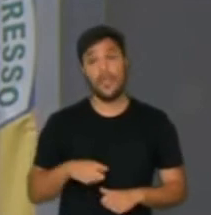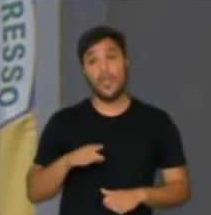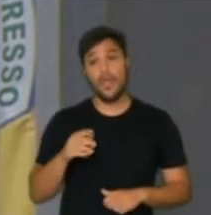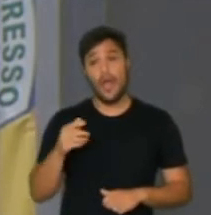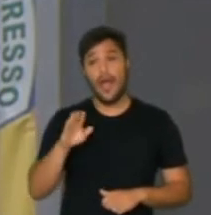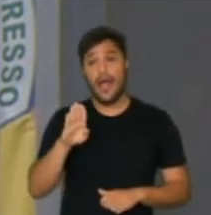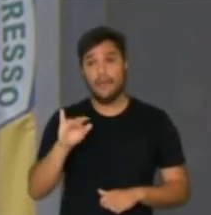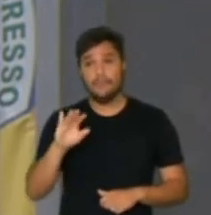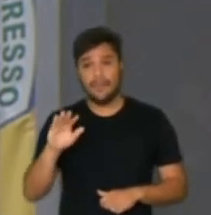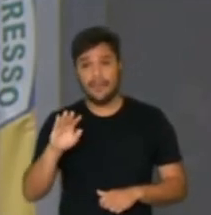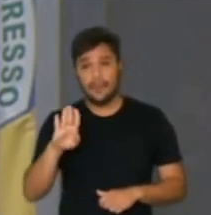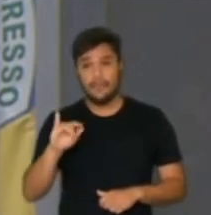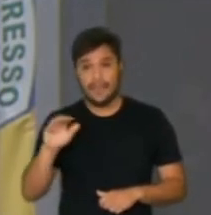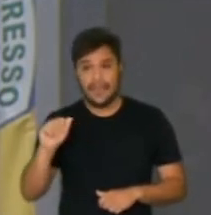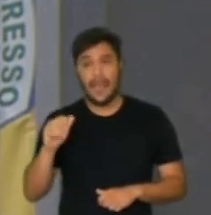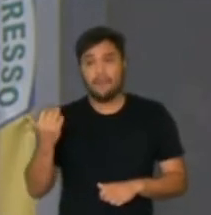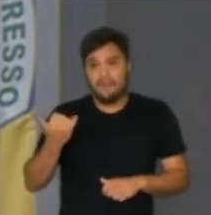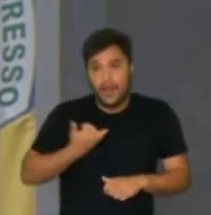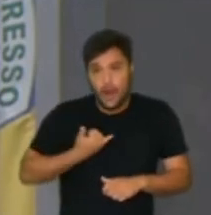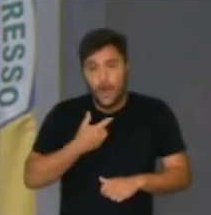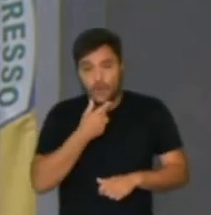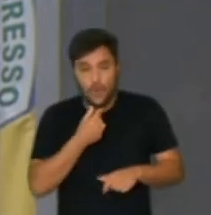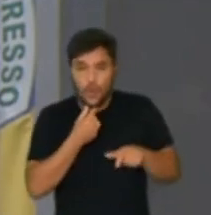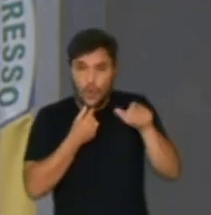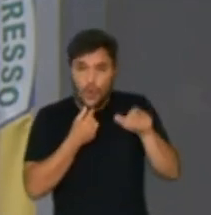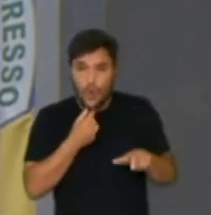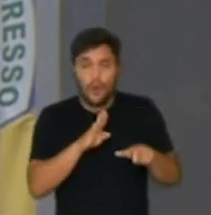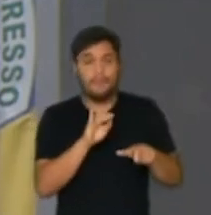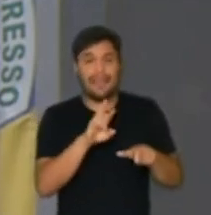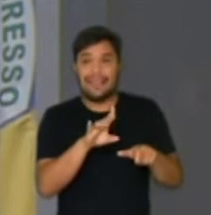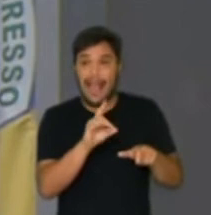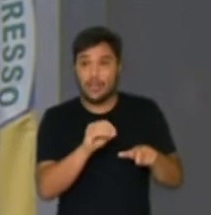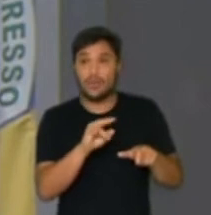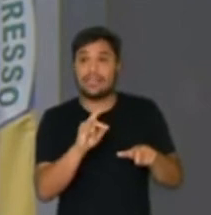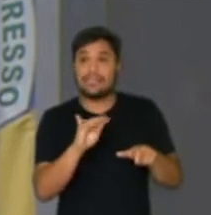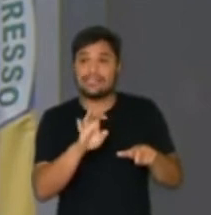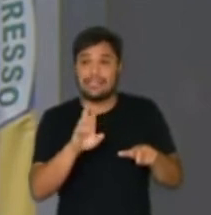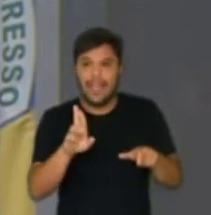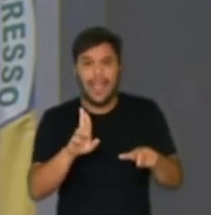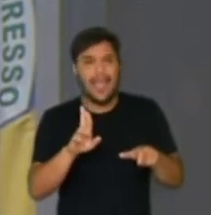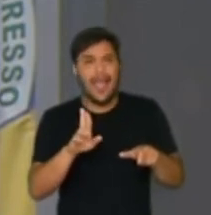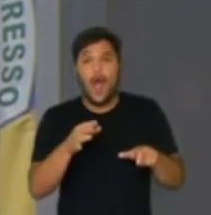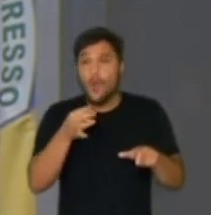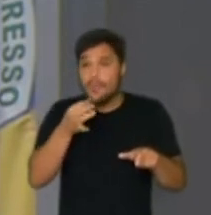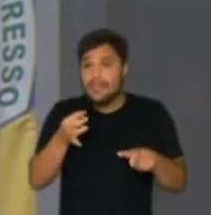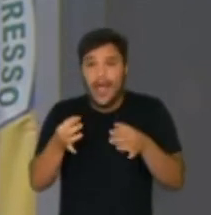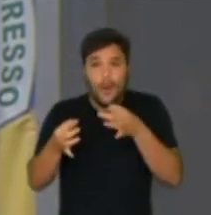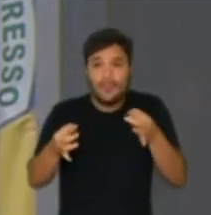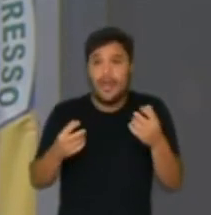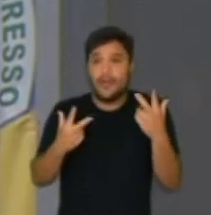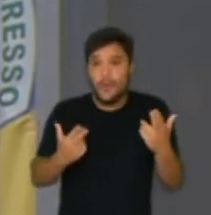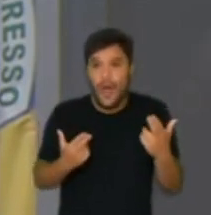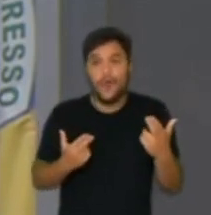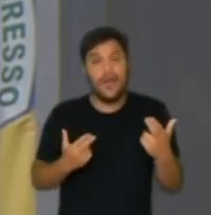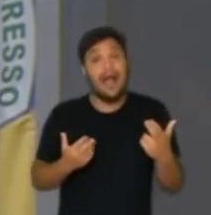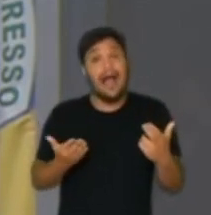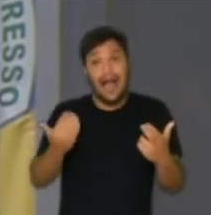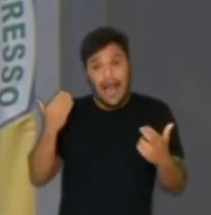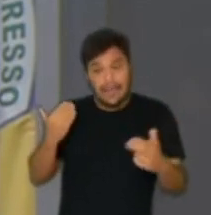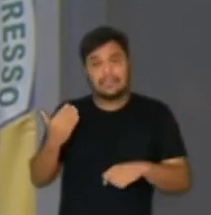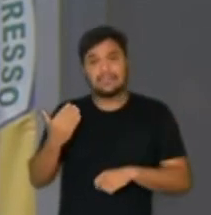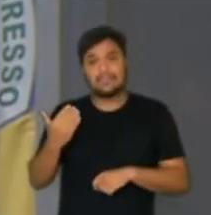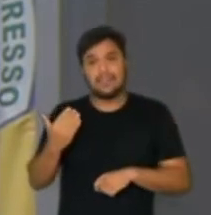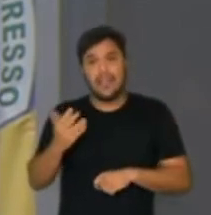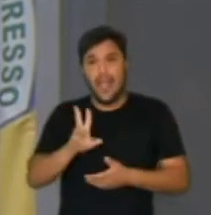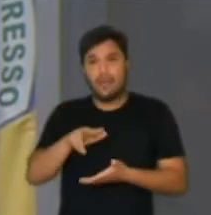me pediu para eu olhar o Twitter do Bernardo Kister. Engraçado como o meu pensamento bateu com dele, porque até pouco tempo, alguns minutos atrás,